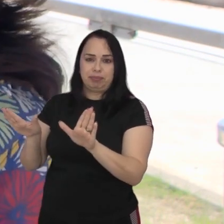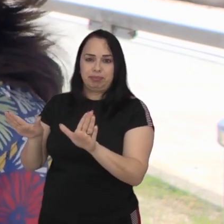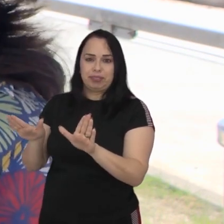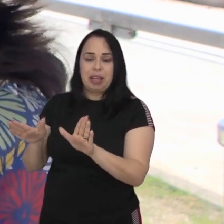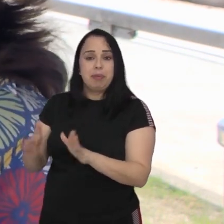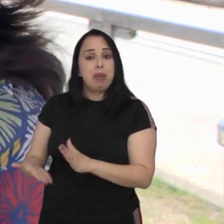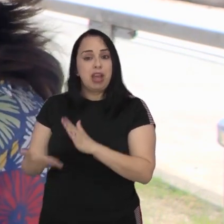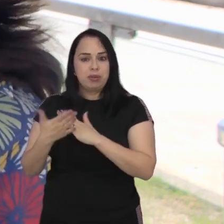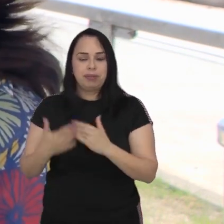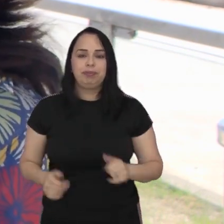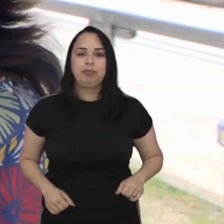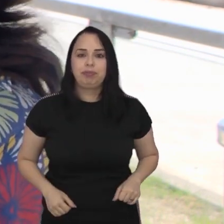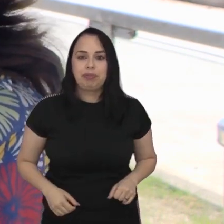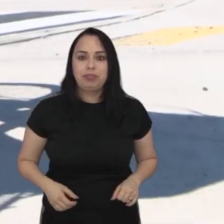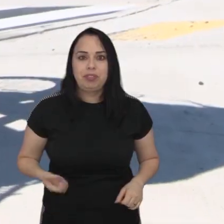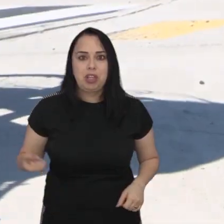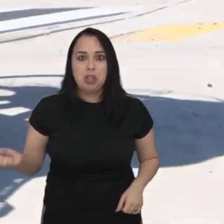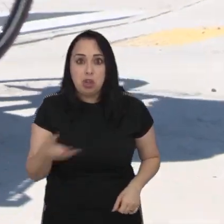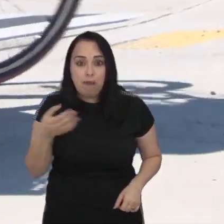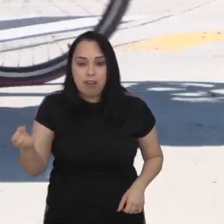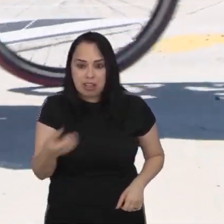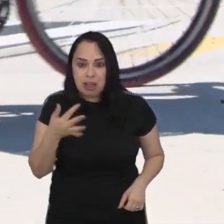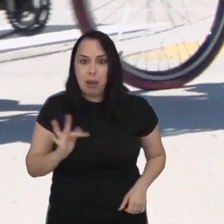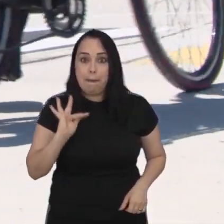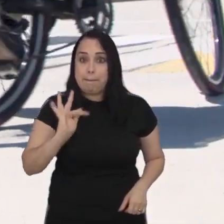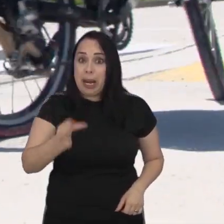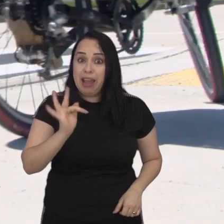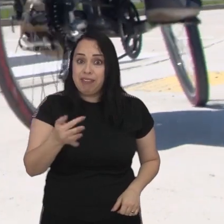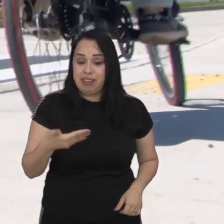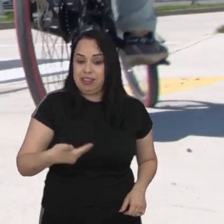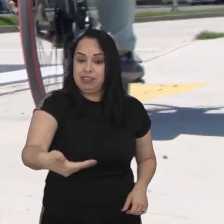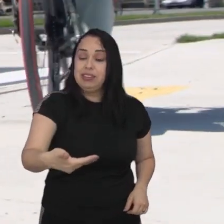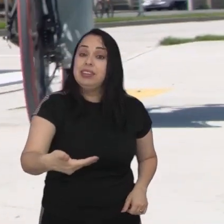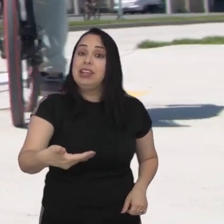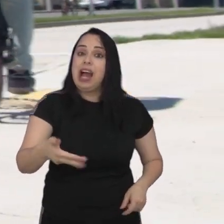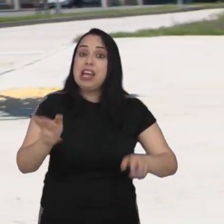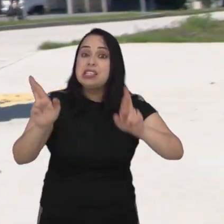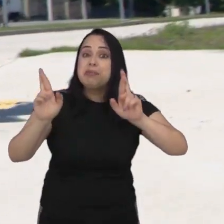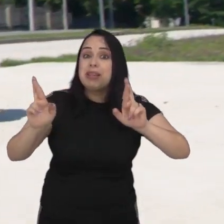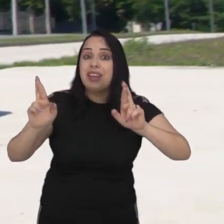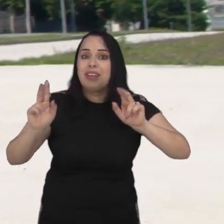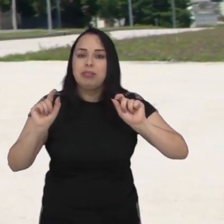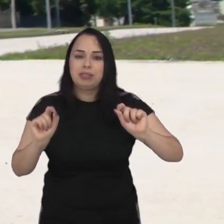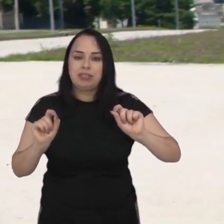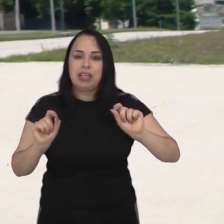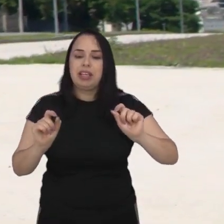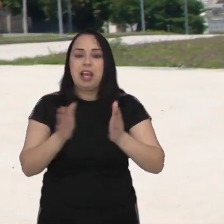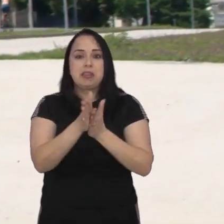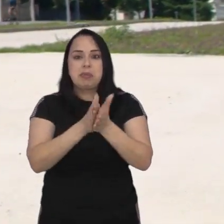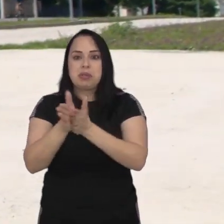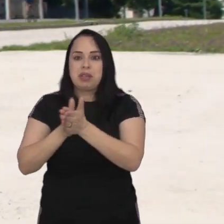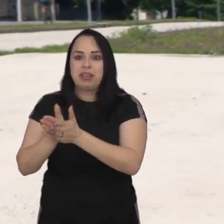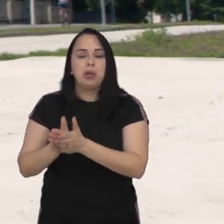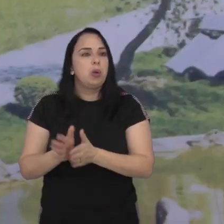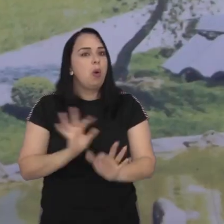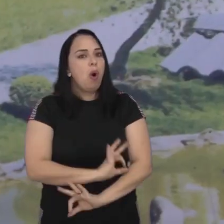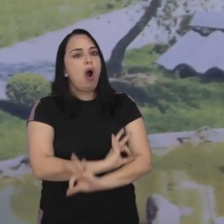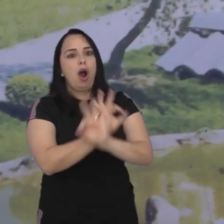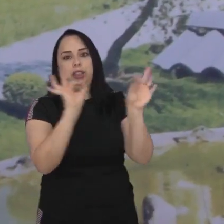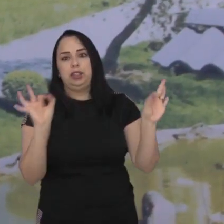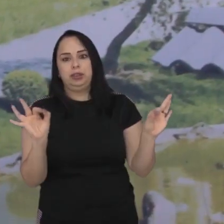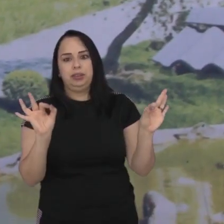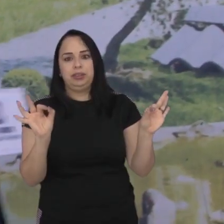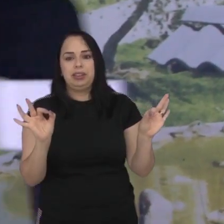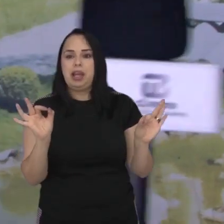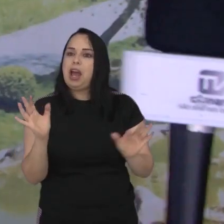é muito ajuda bastante e como a novidade vai chegar em breve na cidade a expectativa pelo serviço está alta eu